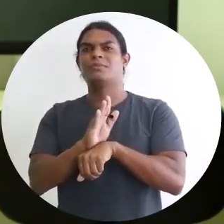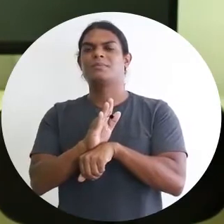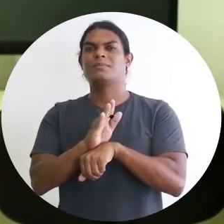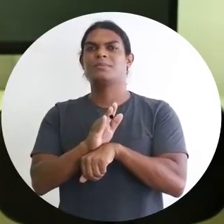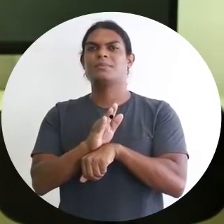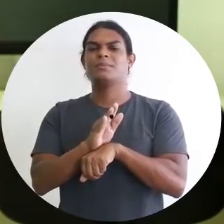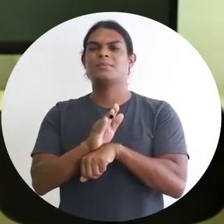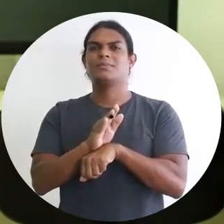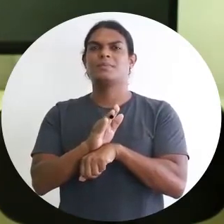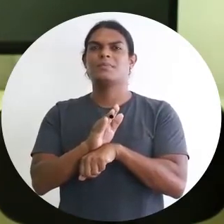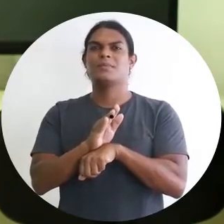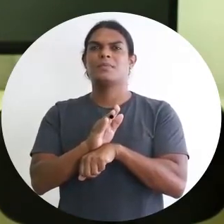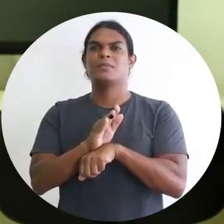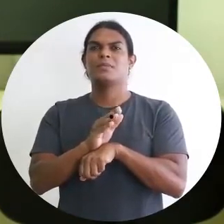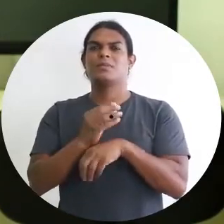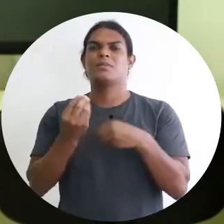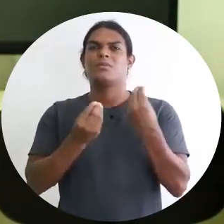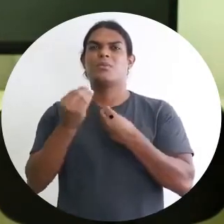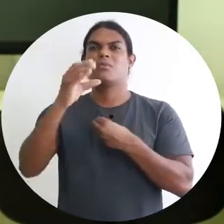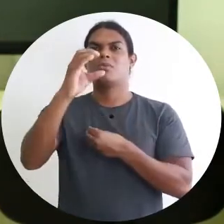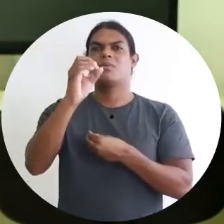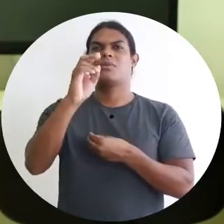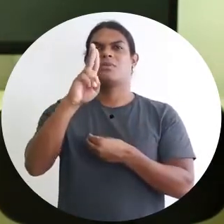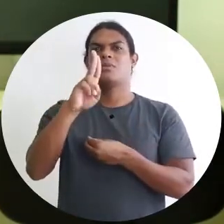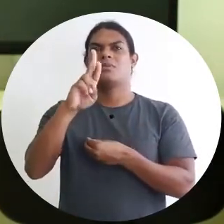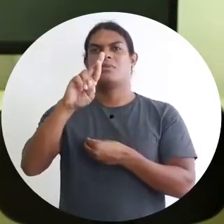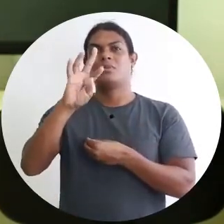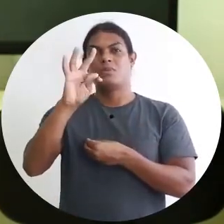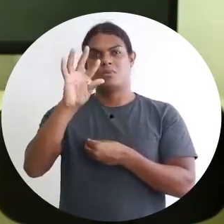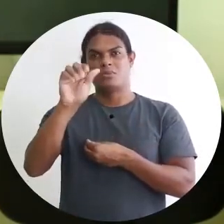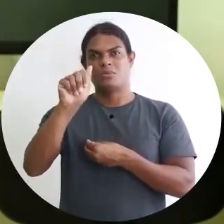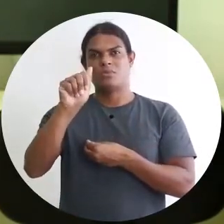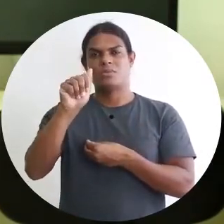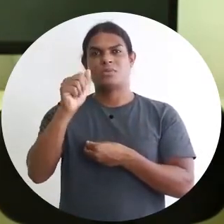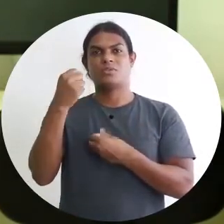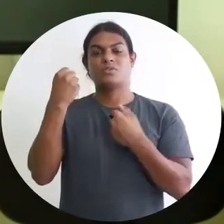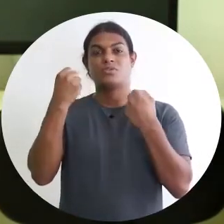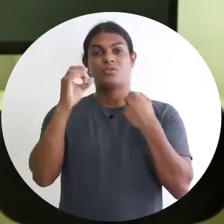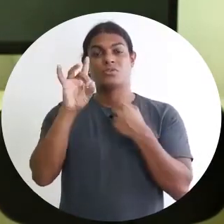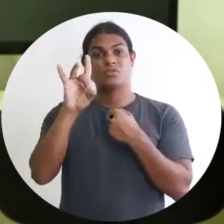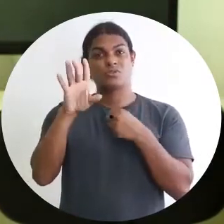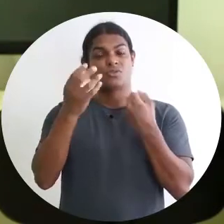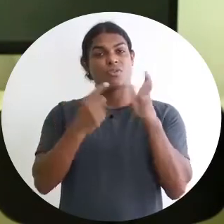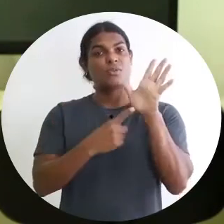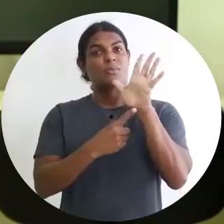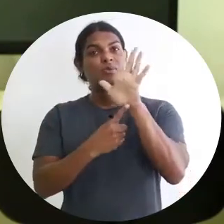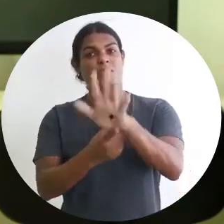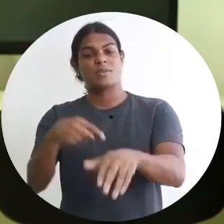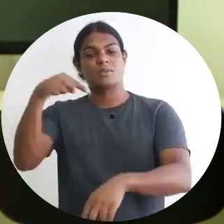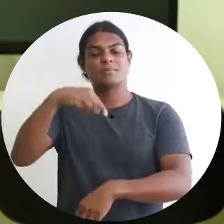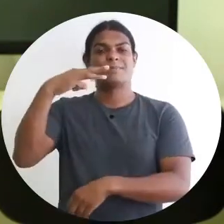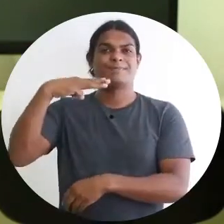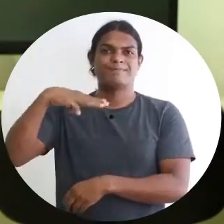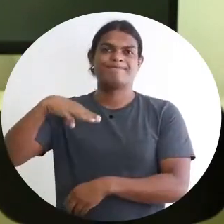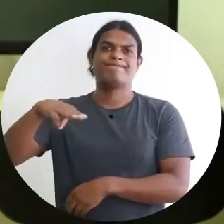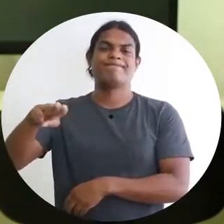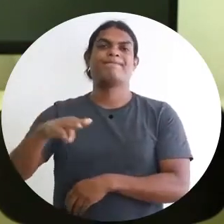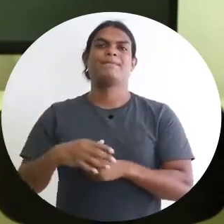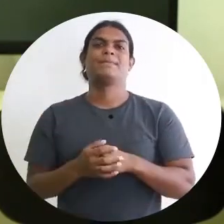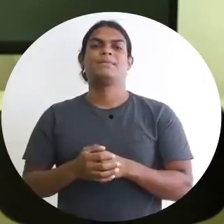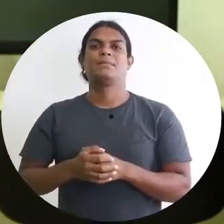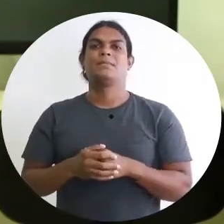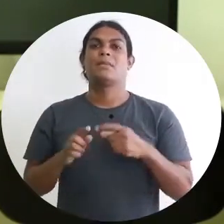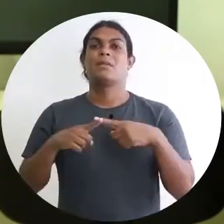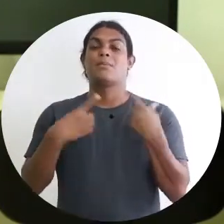Alguns filmes, como curta-metragem, são exibidos nesse museu também. Mas a gente precisa estar atento nas